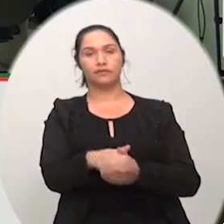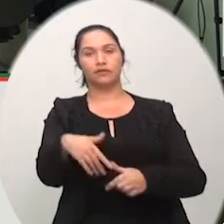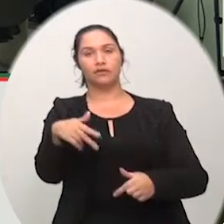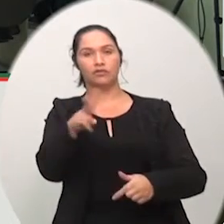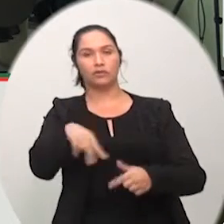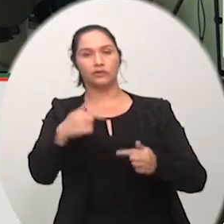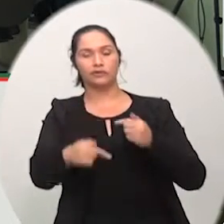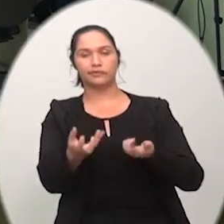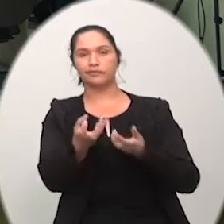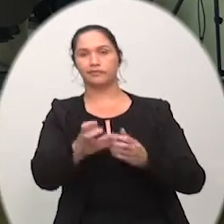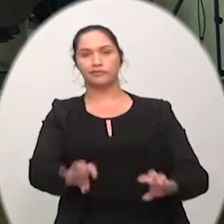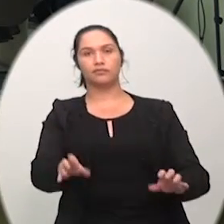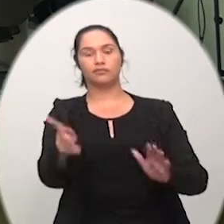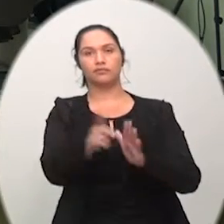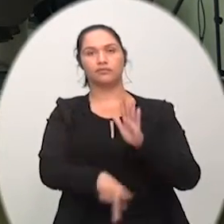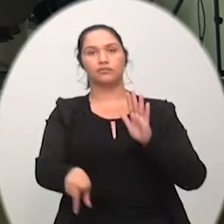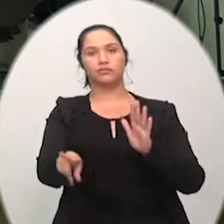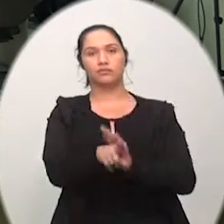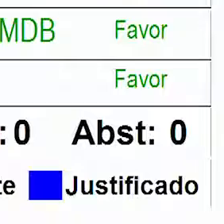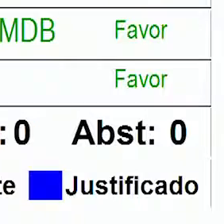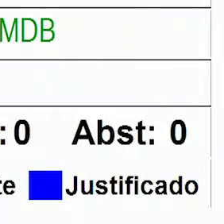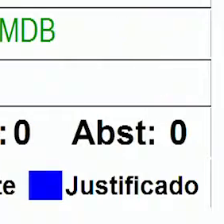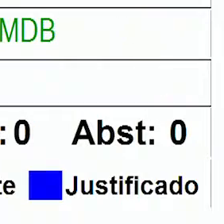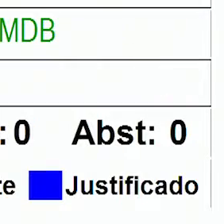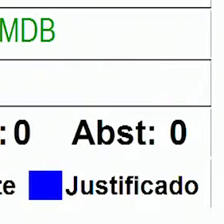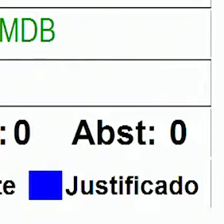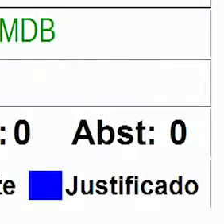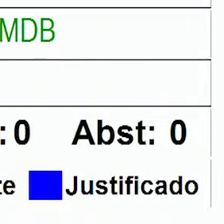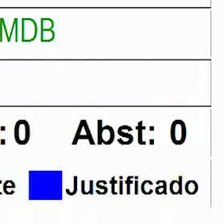havendo quem quer discutir o projeto está em votação